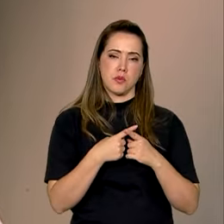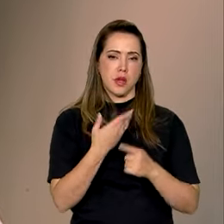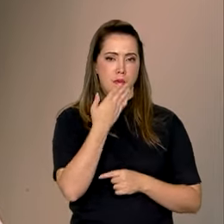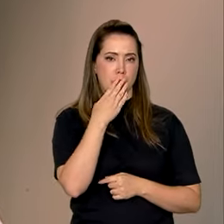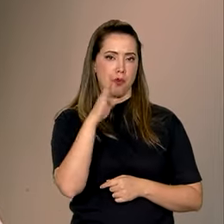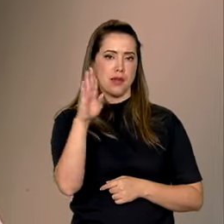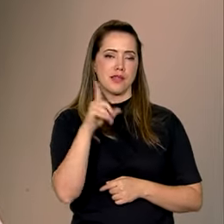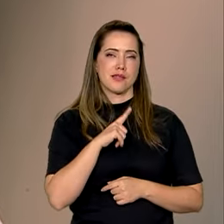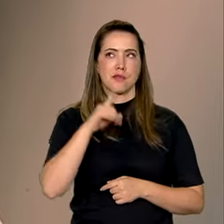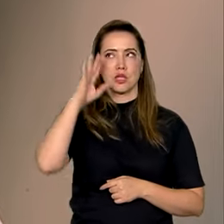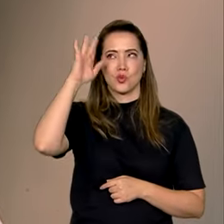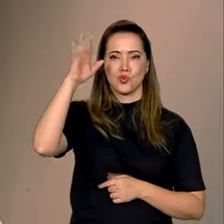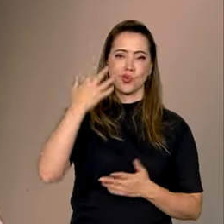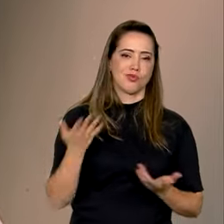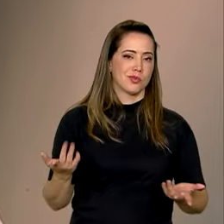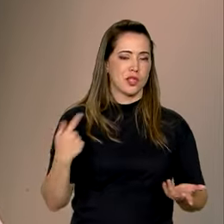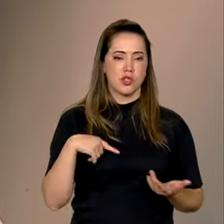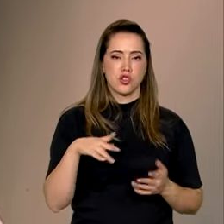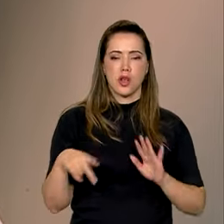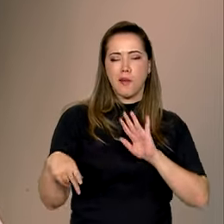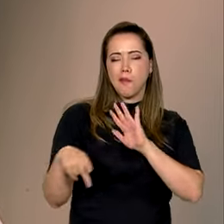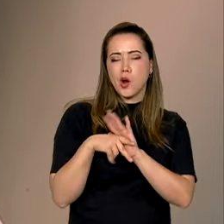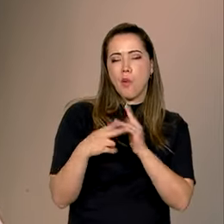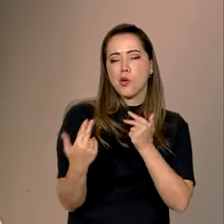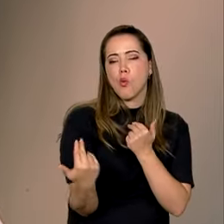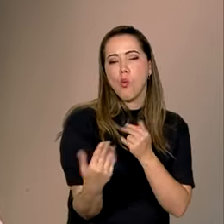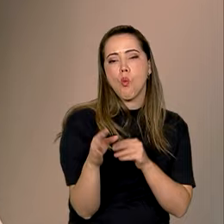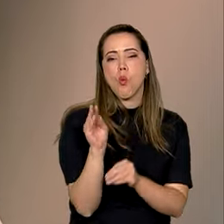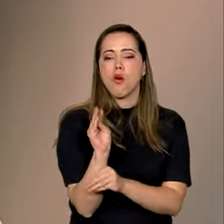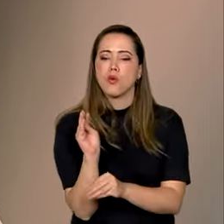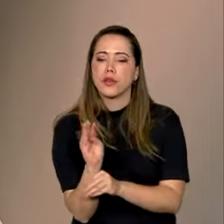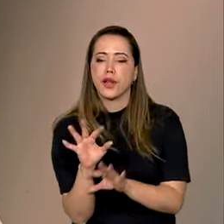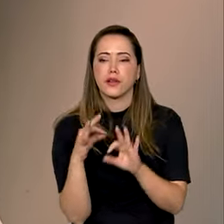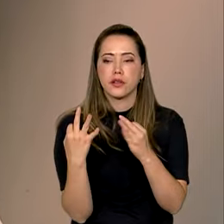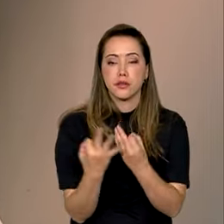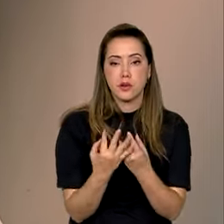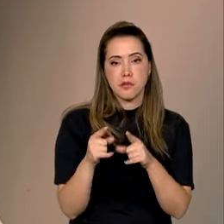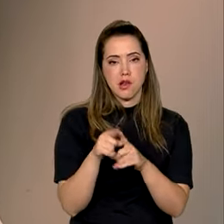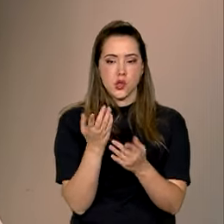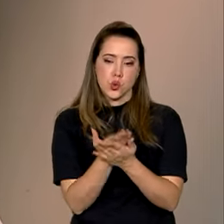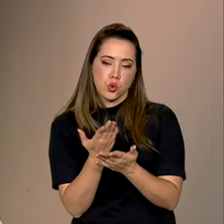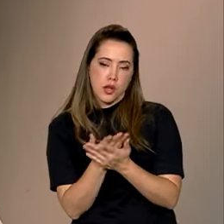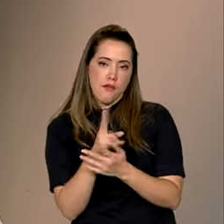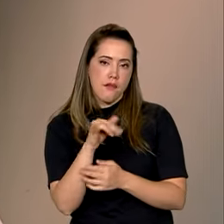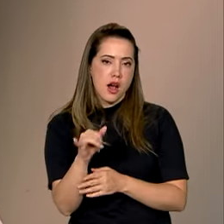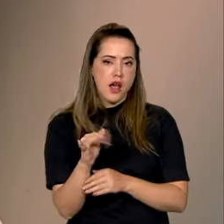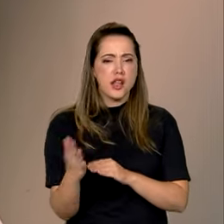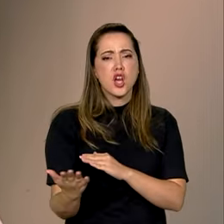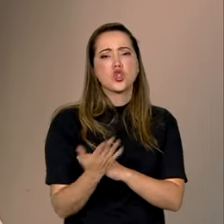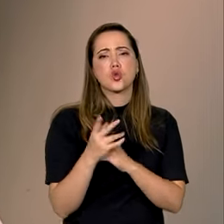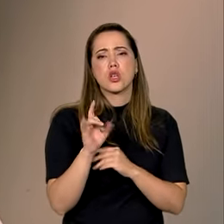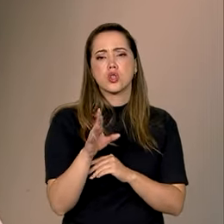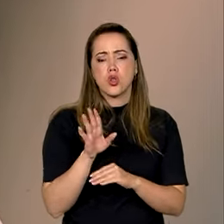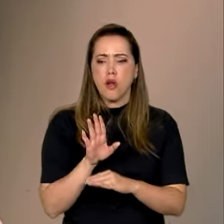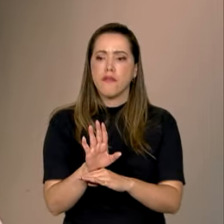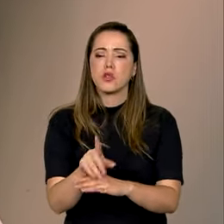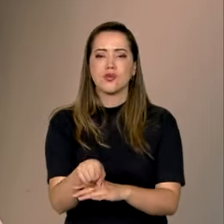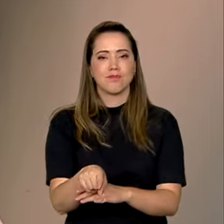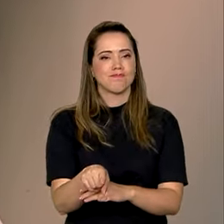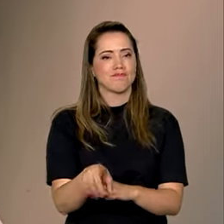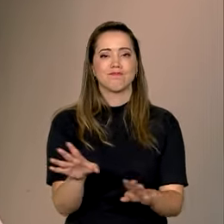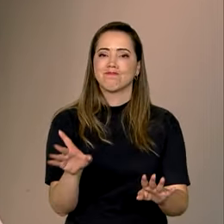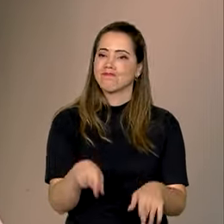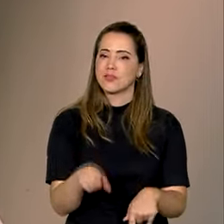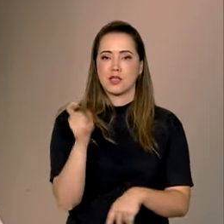verdade é uma grande ilusão, de que ela seria da família, de que ela iria estudar, de que ela está indo só para ajudar e que ela vai ser ajudada também. E nessa